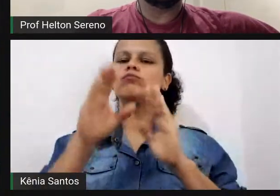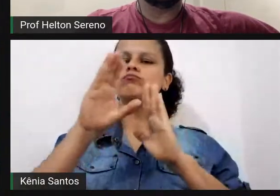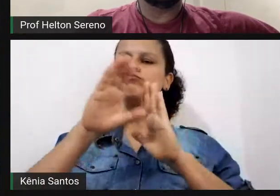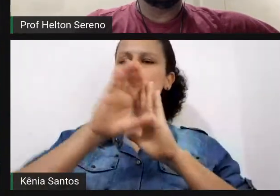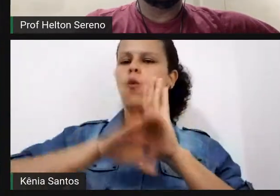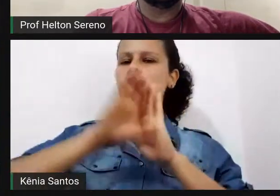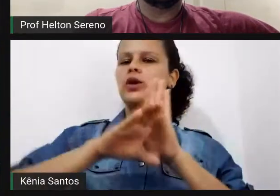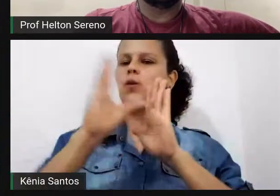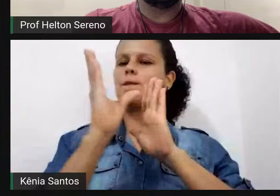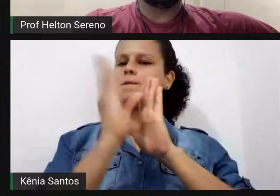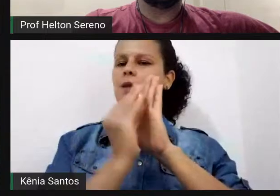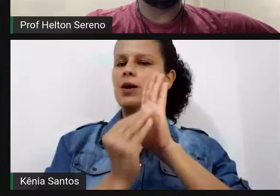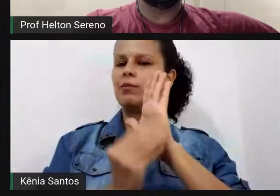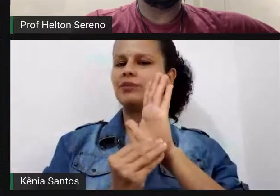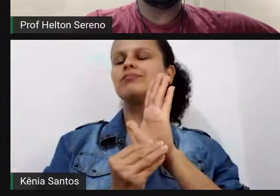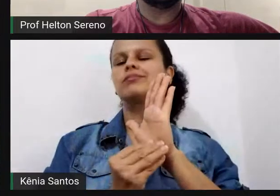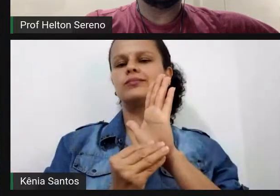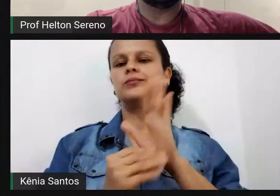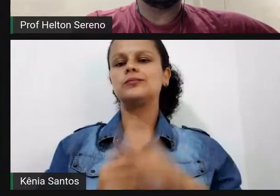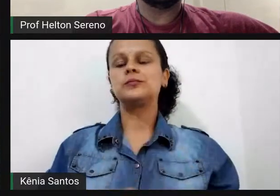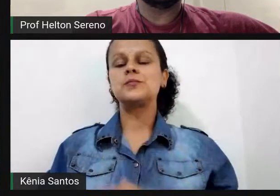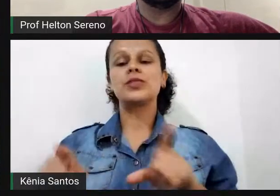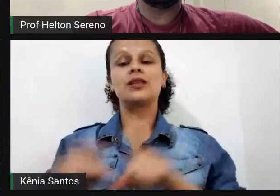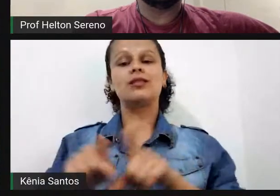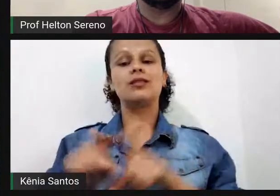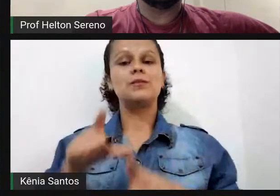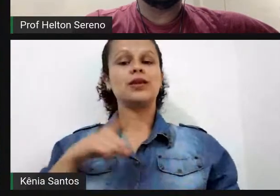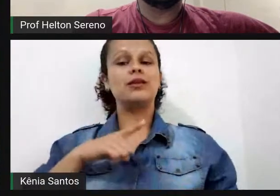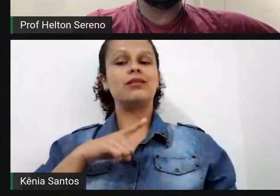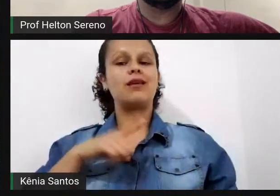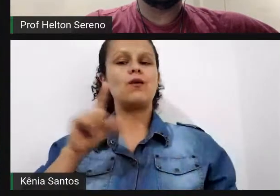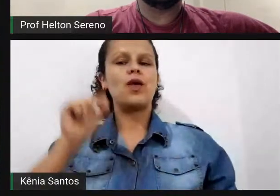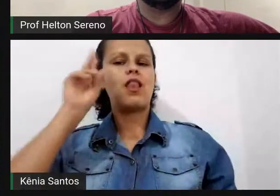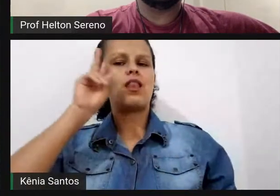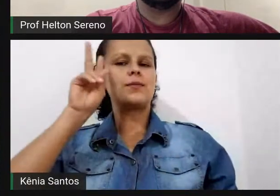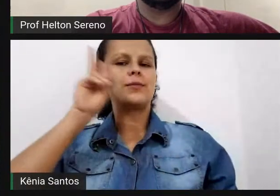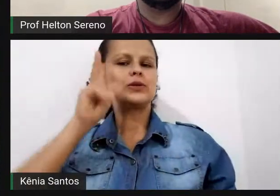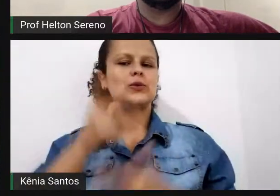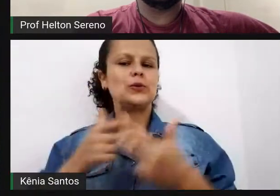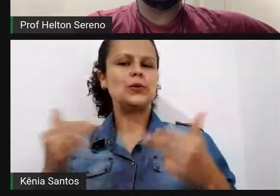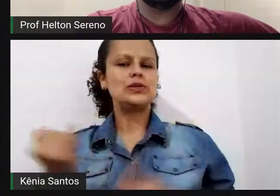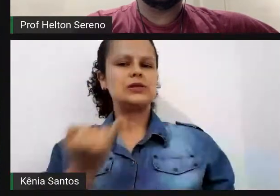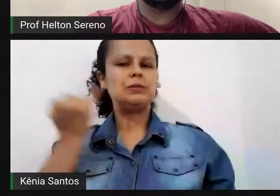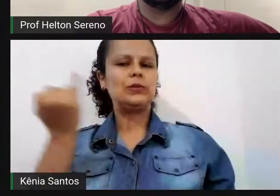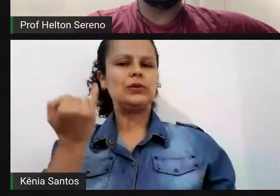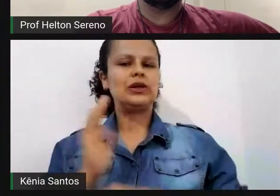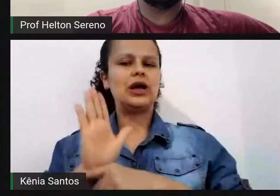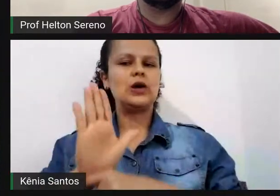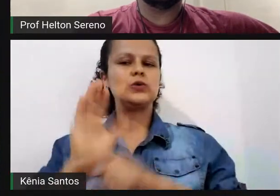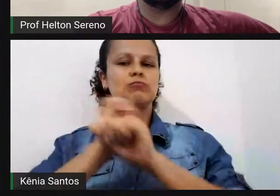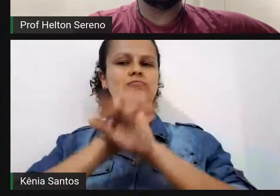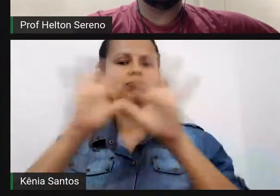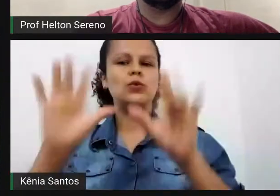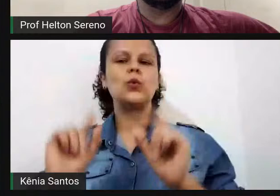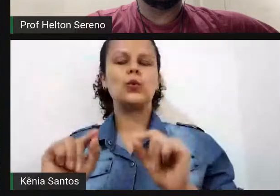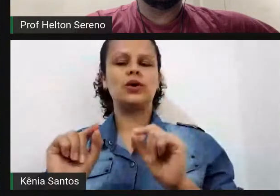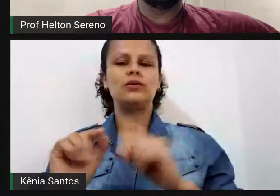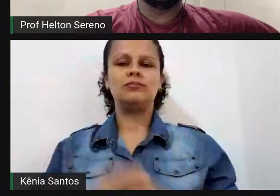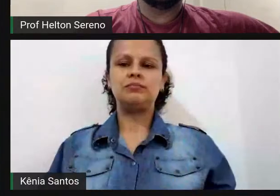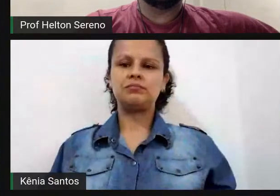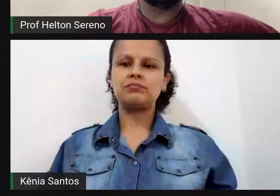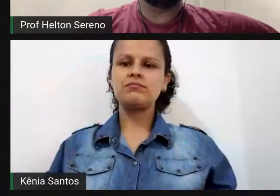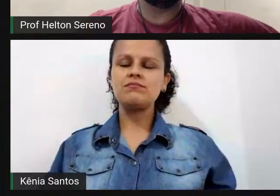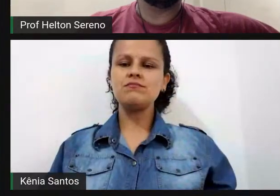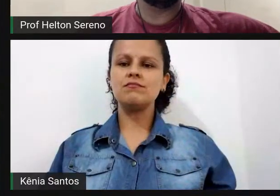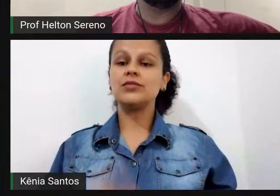Eu também lembrei de uma coisa muito interessante, eu acho que serve para a gente falar aqui para poder esclarecer alguns aspectos. Quando eu